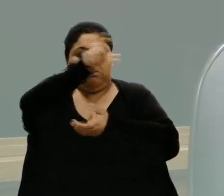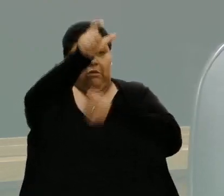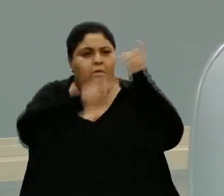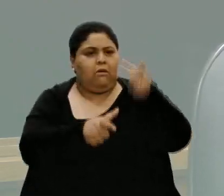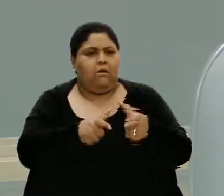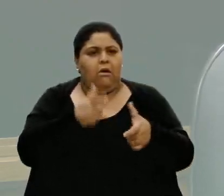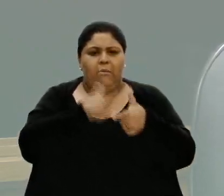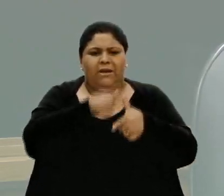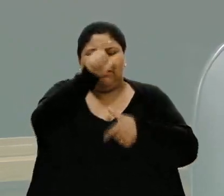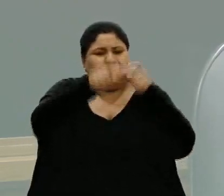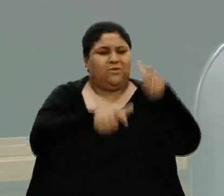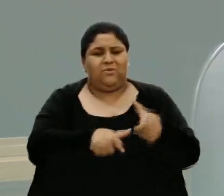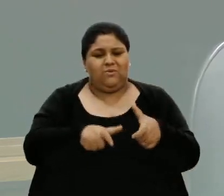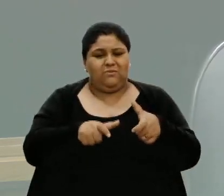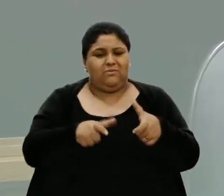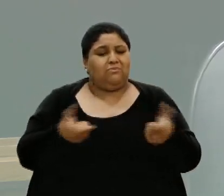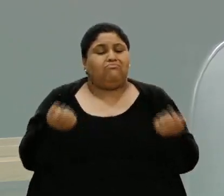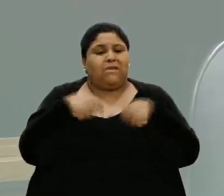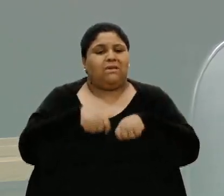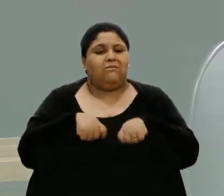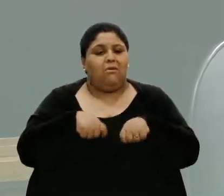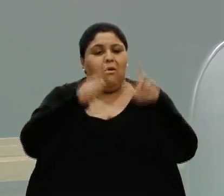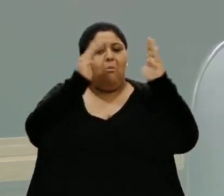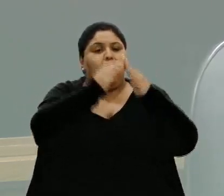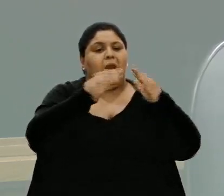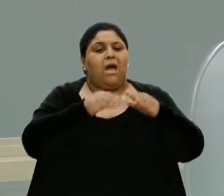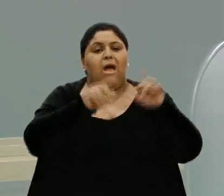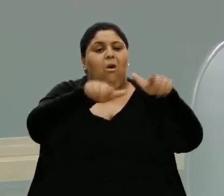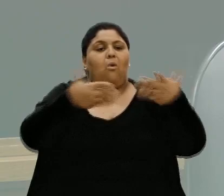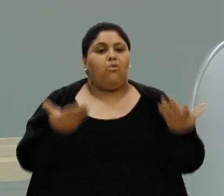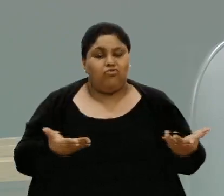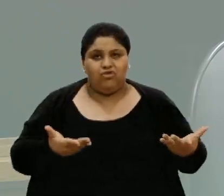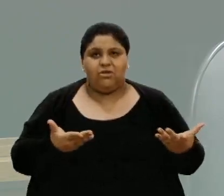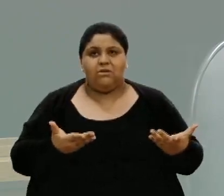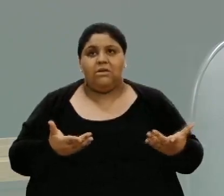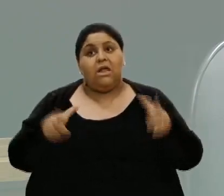condições e elas vão morar onde? Onde tem espaço.